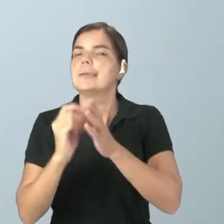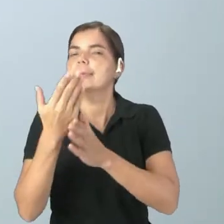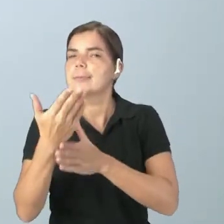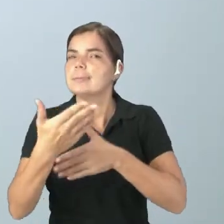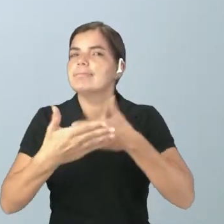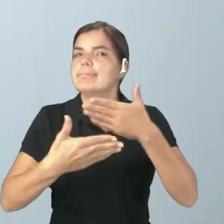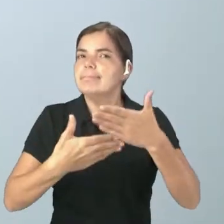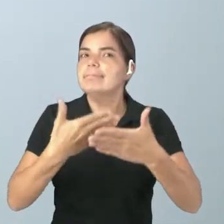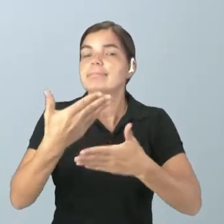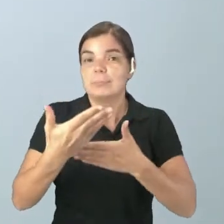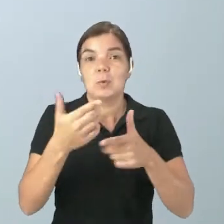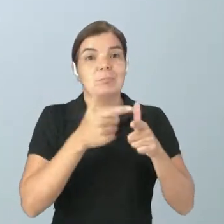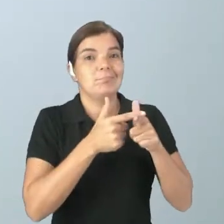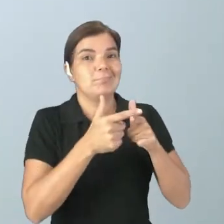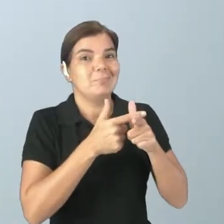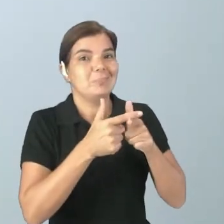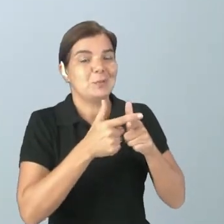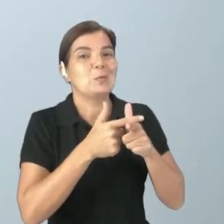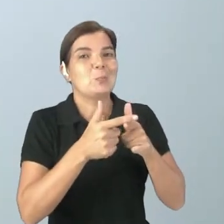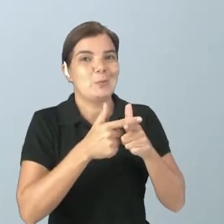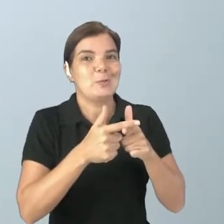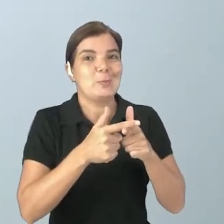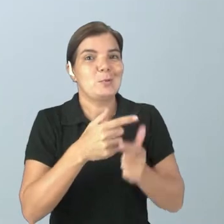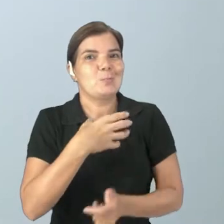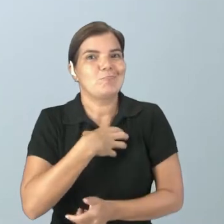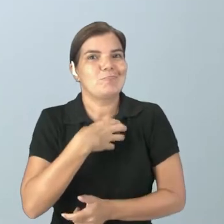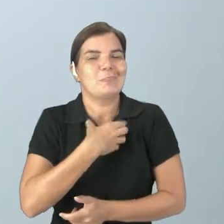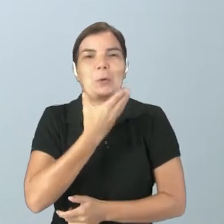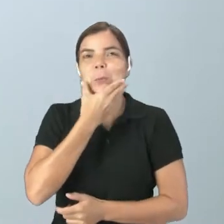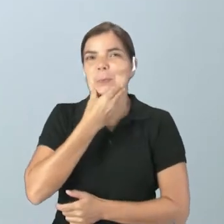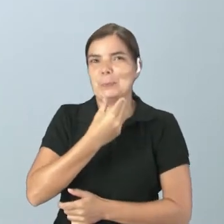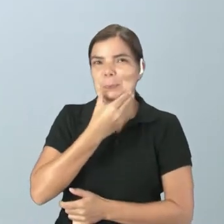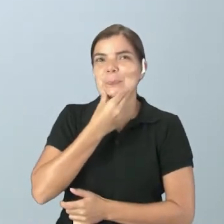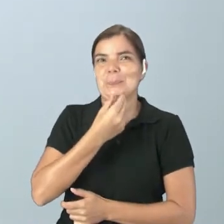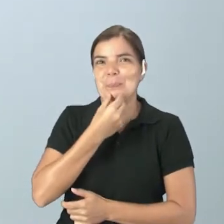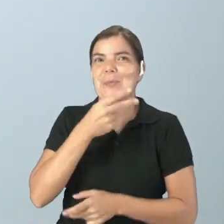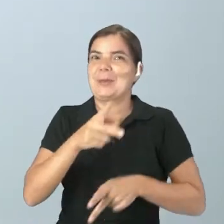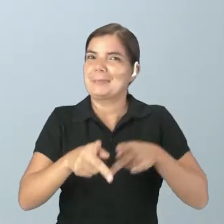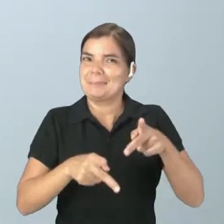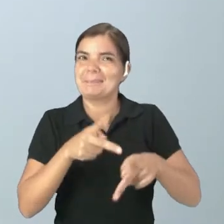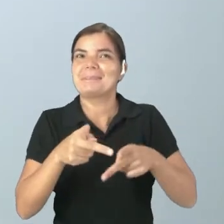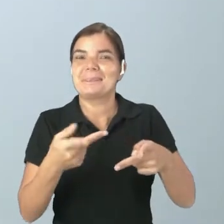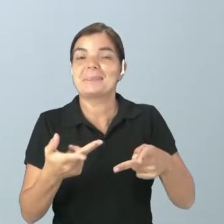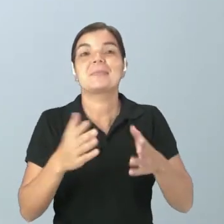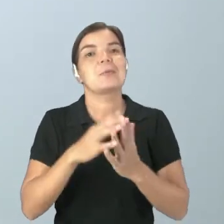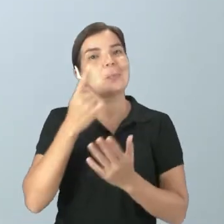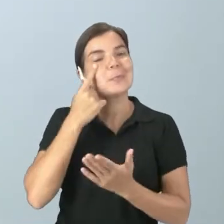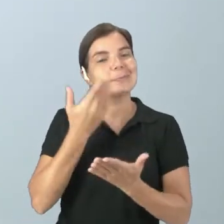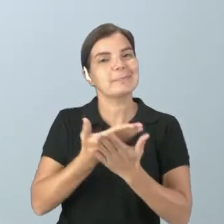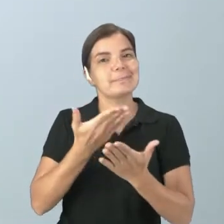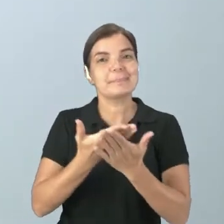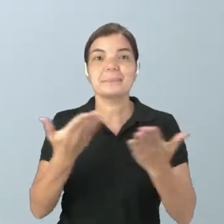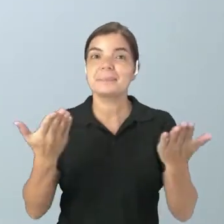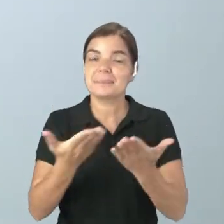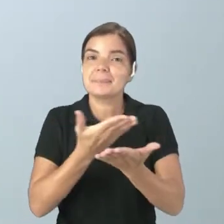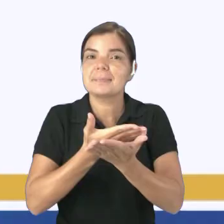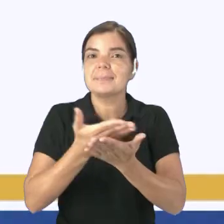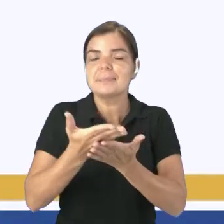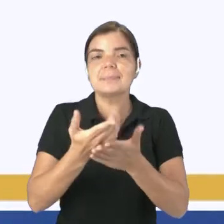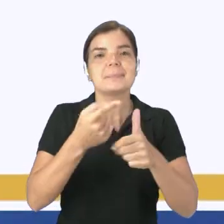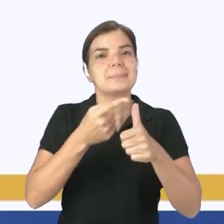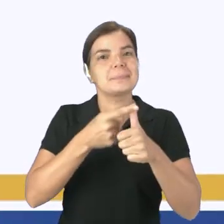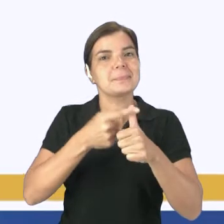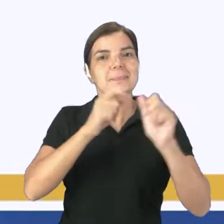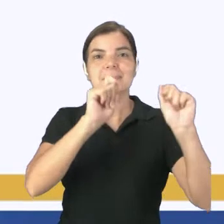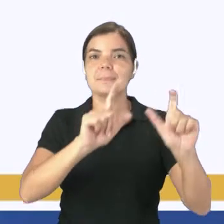consequência dos atos feitos pelo homem? Então isso a gente vai entender na nossa aula de hoje. E para iniciar, no primeiro slide a gente